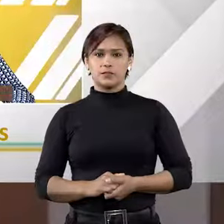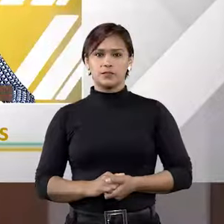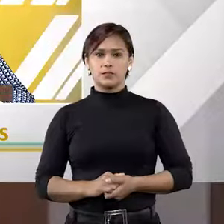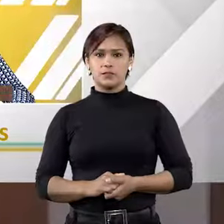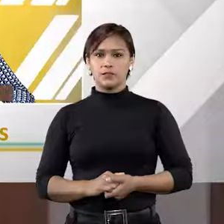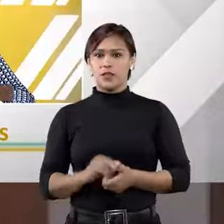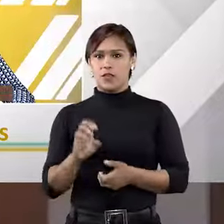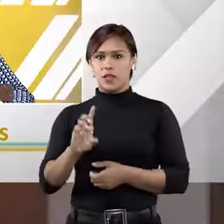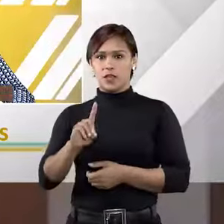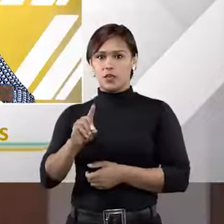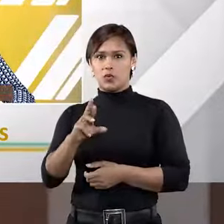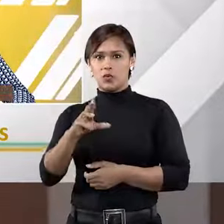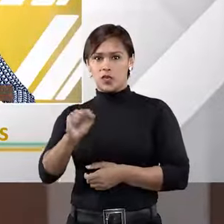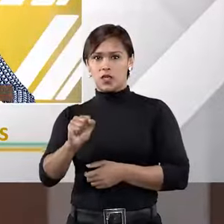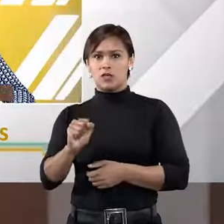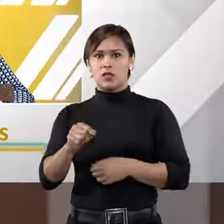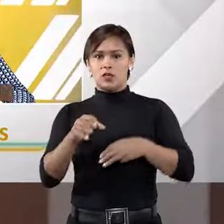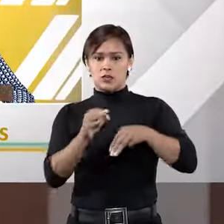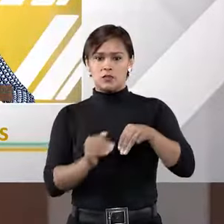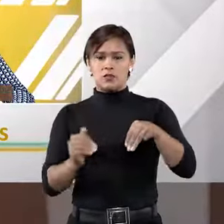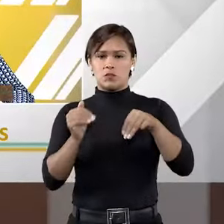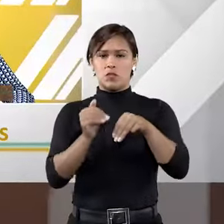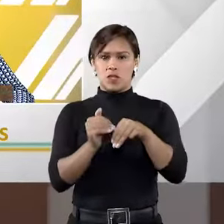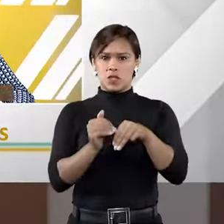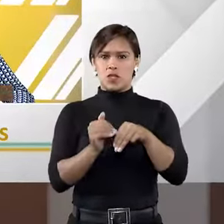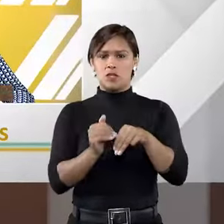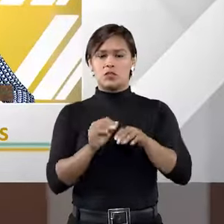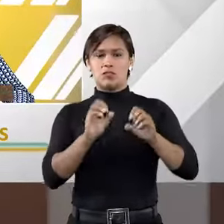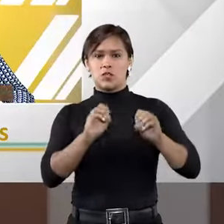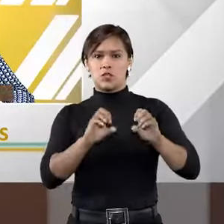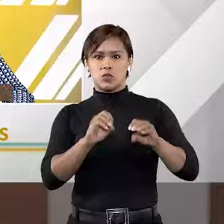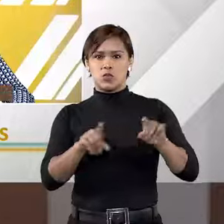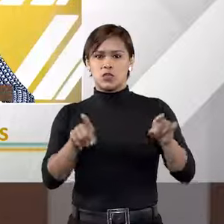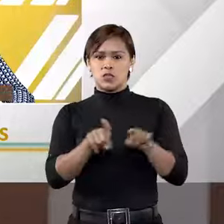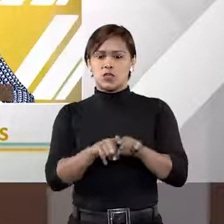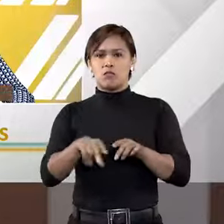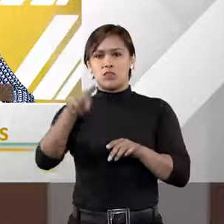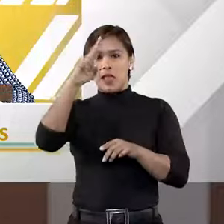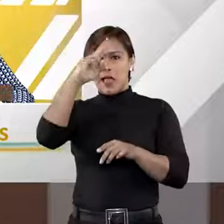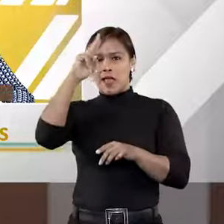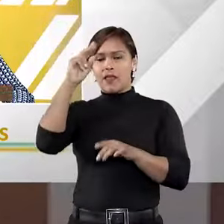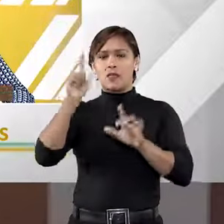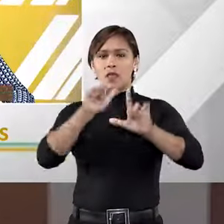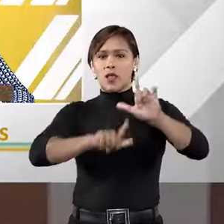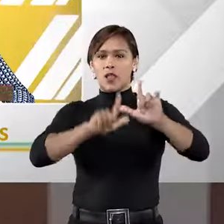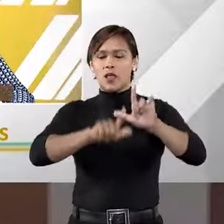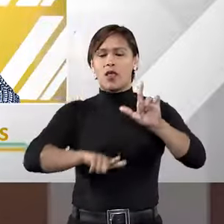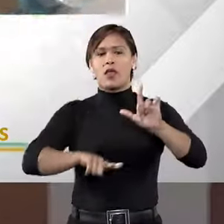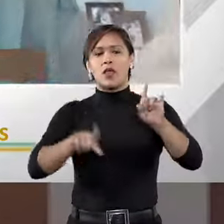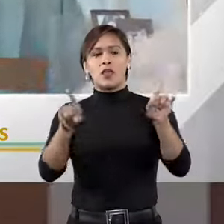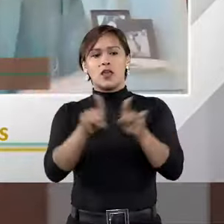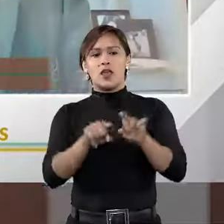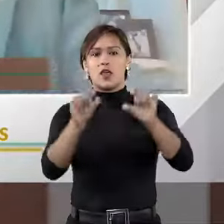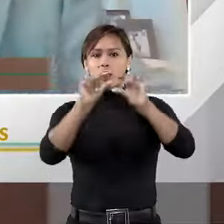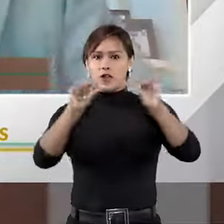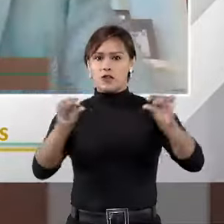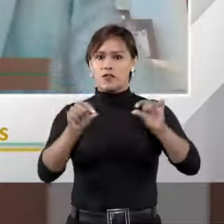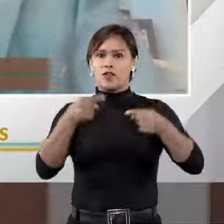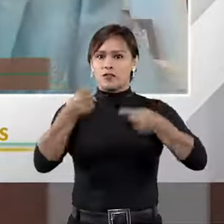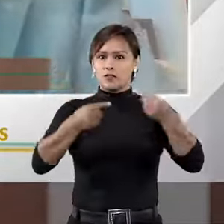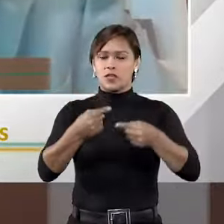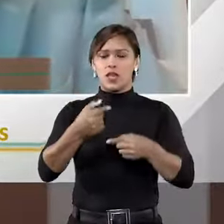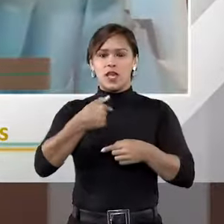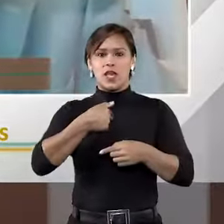O Eduardo Portela, que foi ministro da Educação e Imortal da Academia Brasileira de Letras, ele tem uma frase que é famosa na política, que é